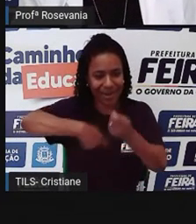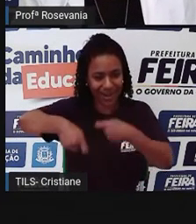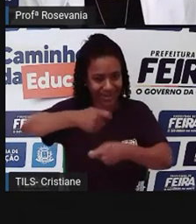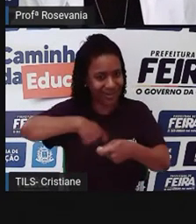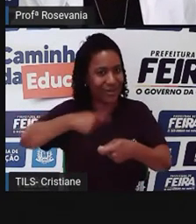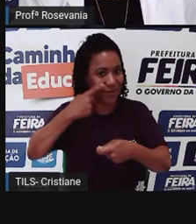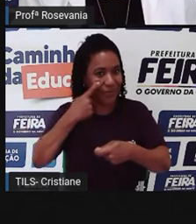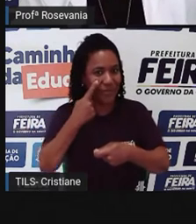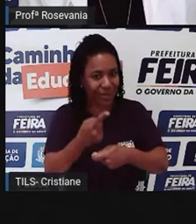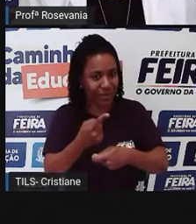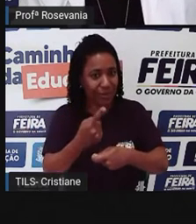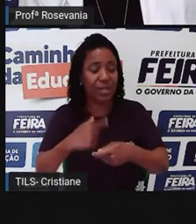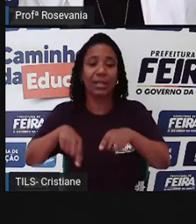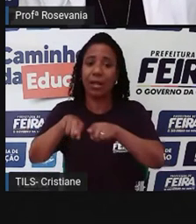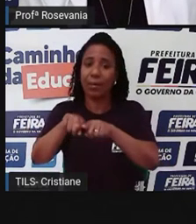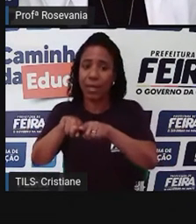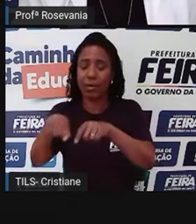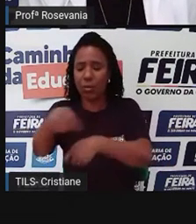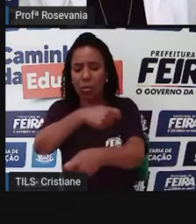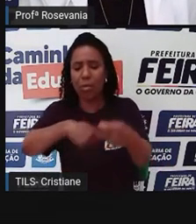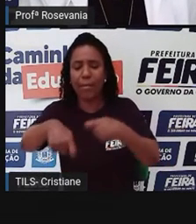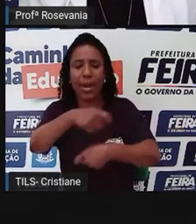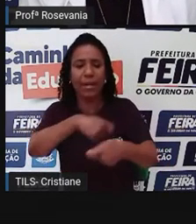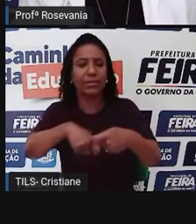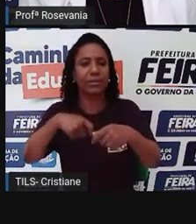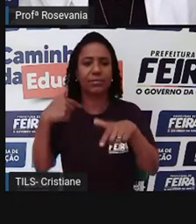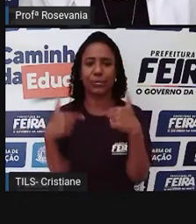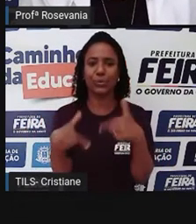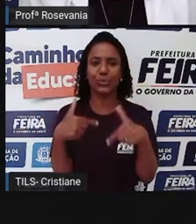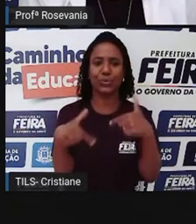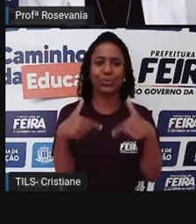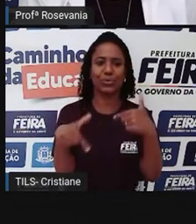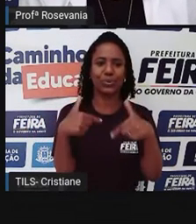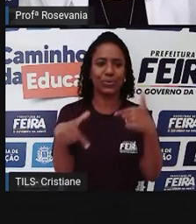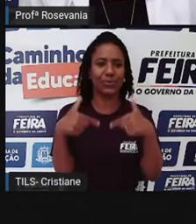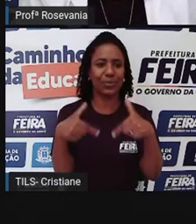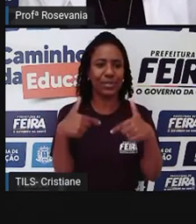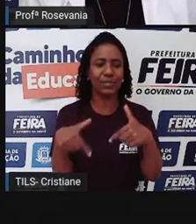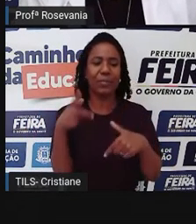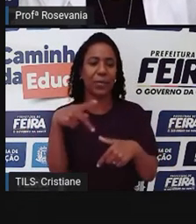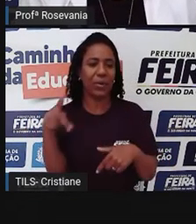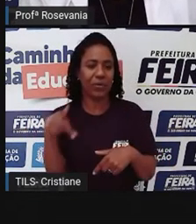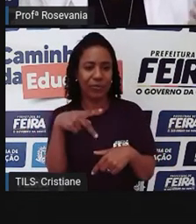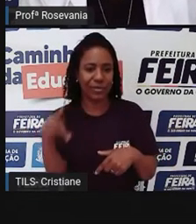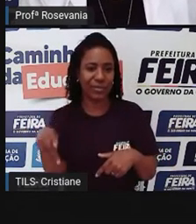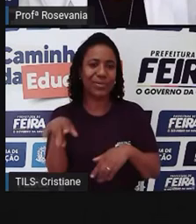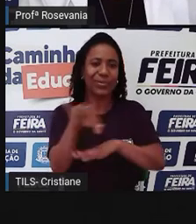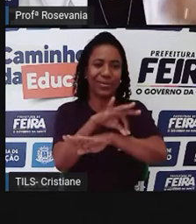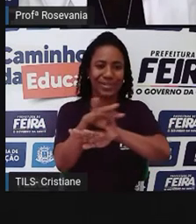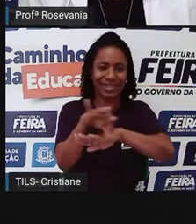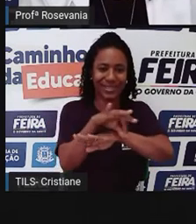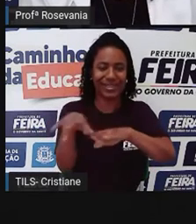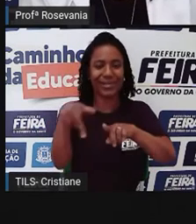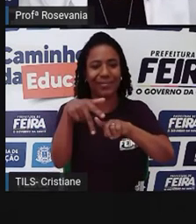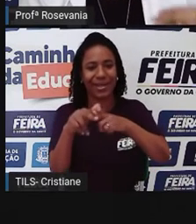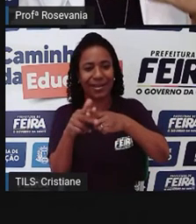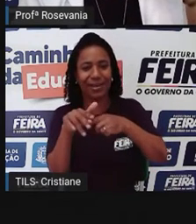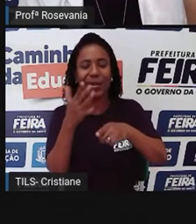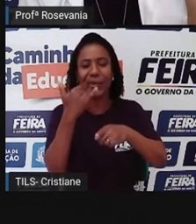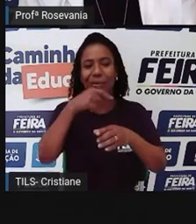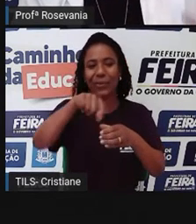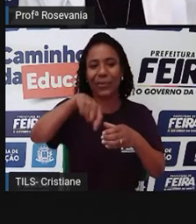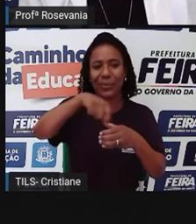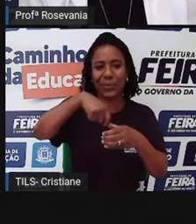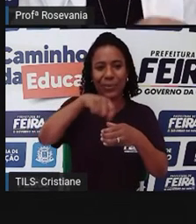de serviço, né, oferecendo. então esses profissionais liberais, né, com professores, engenheiros, mecânicos, cozinheiros,